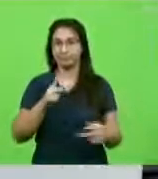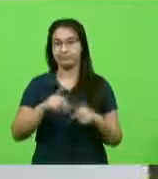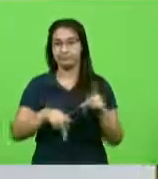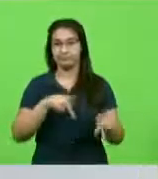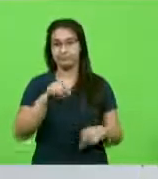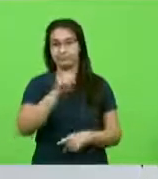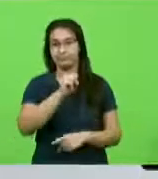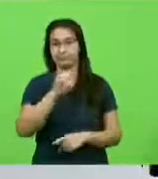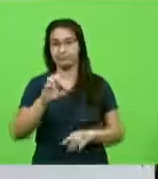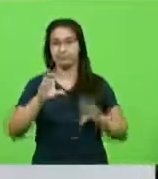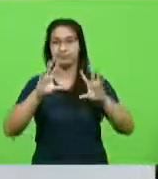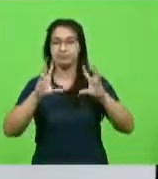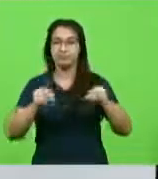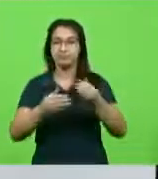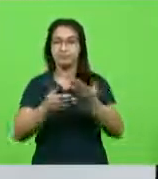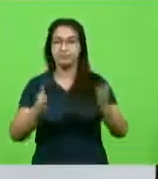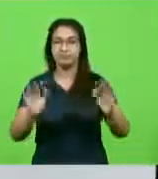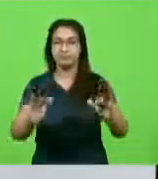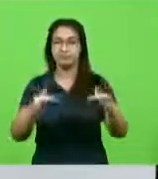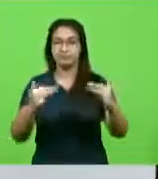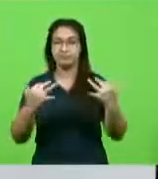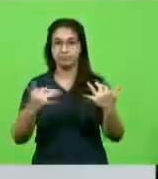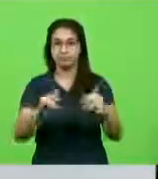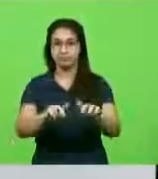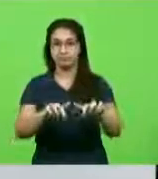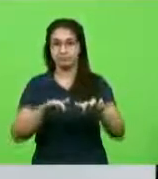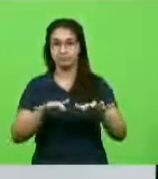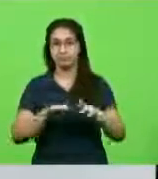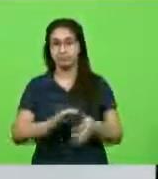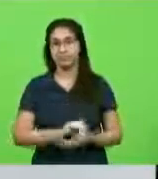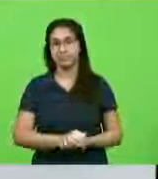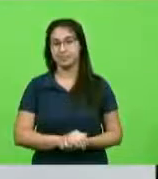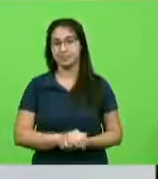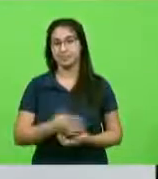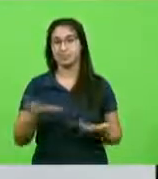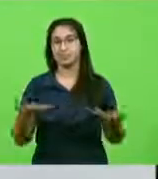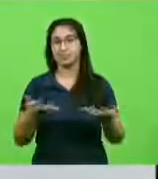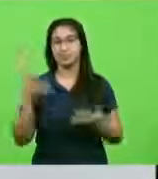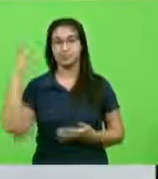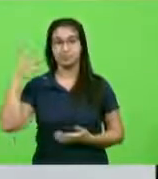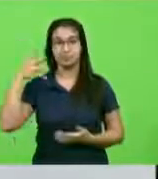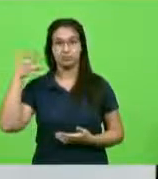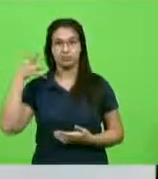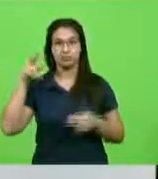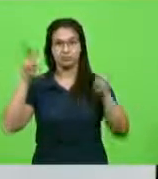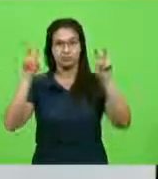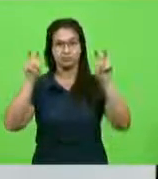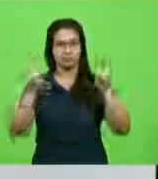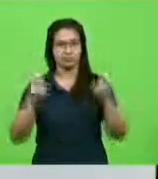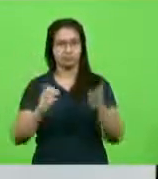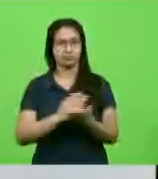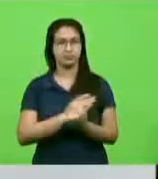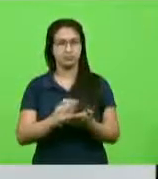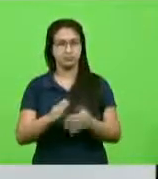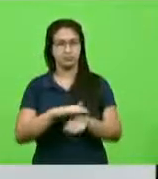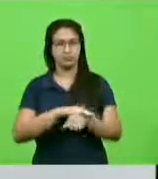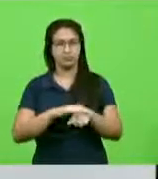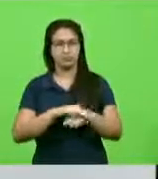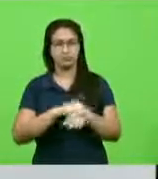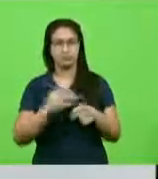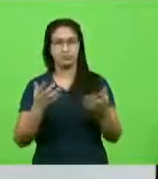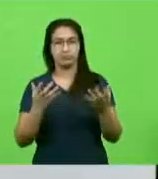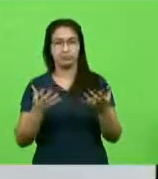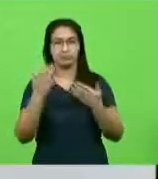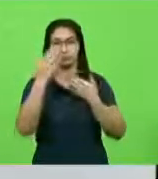a todos que nos acompanham nessa sessão. Tenho na minha fala hoje alguns assuntos. Para começar, eu quero falar,